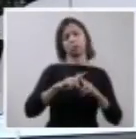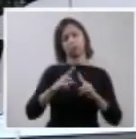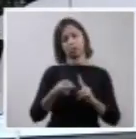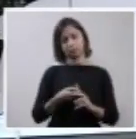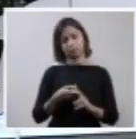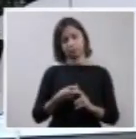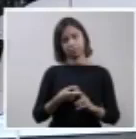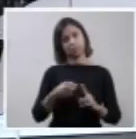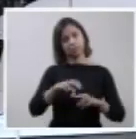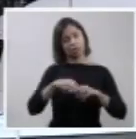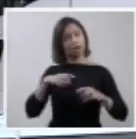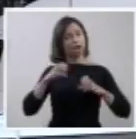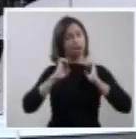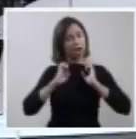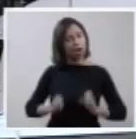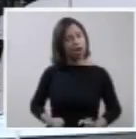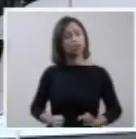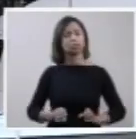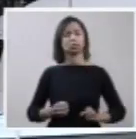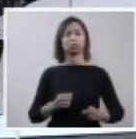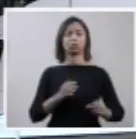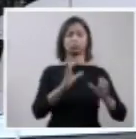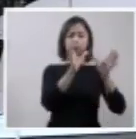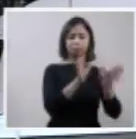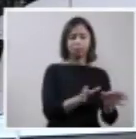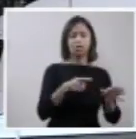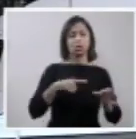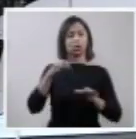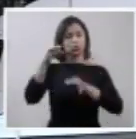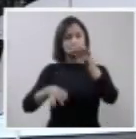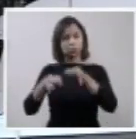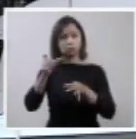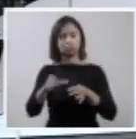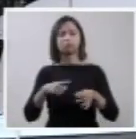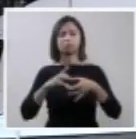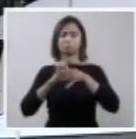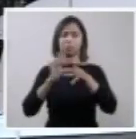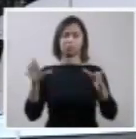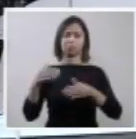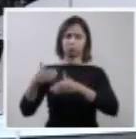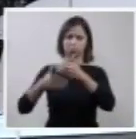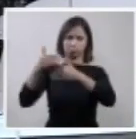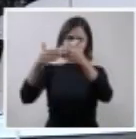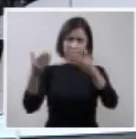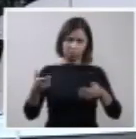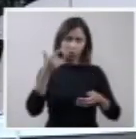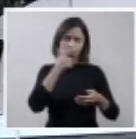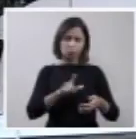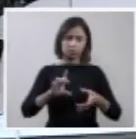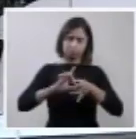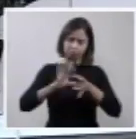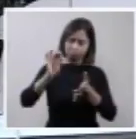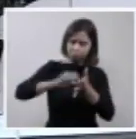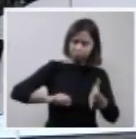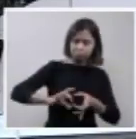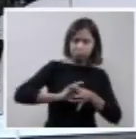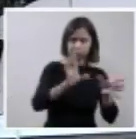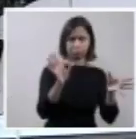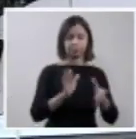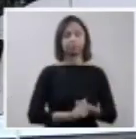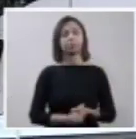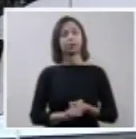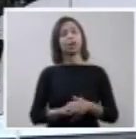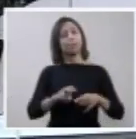ética, jurídica e médica que permite o procedimento. É com esta compreensão que